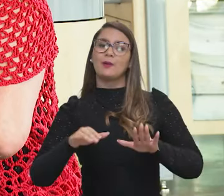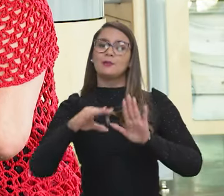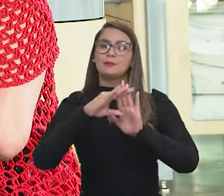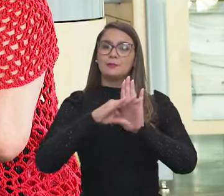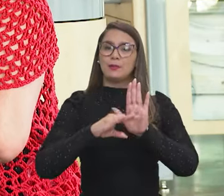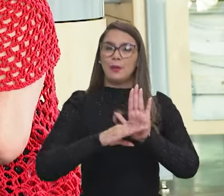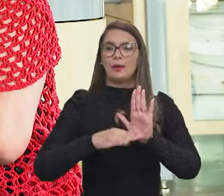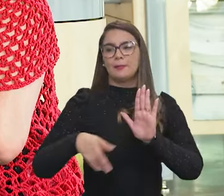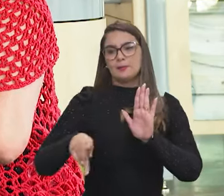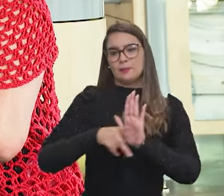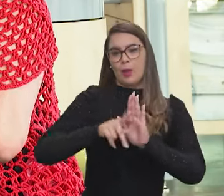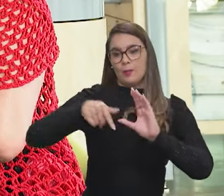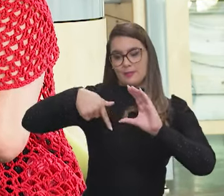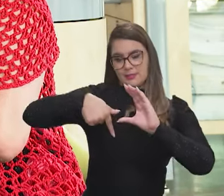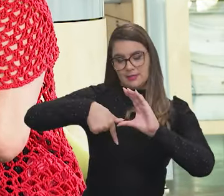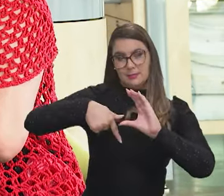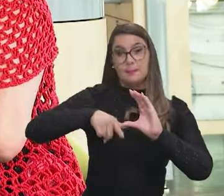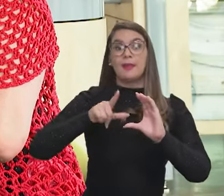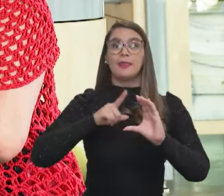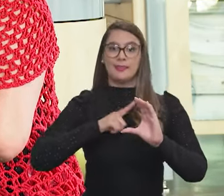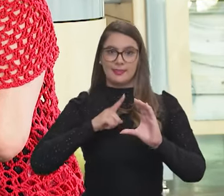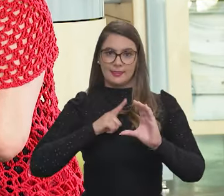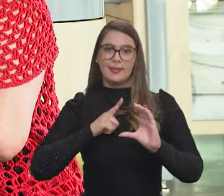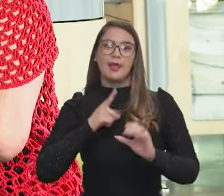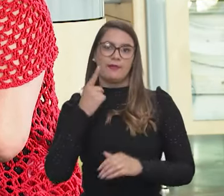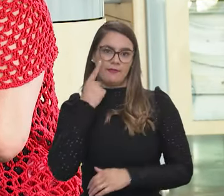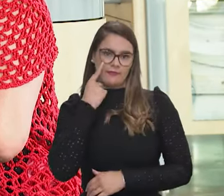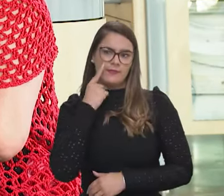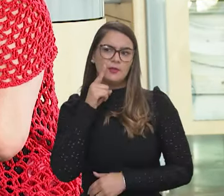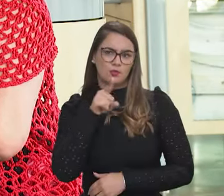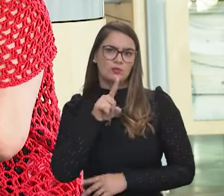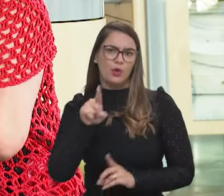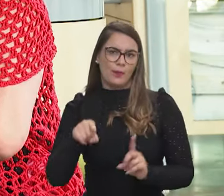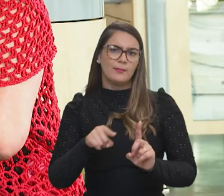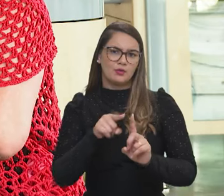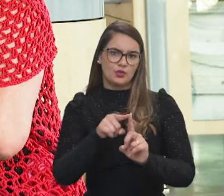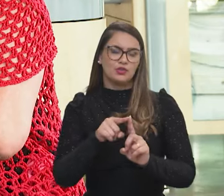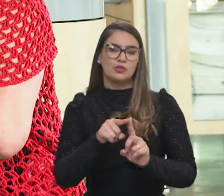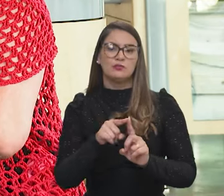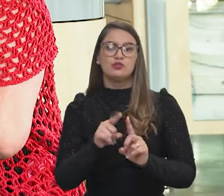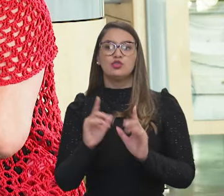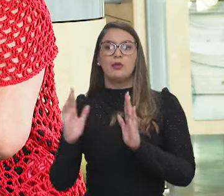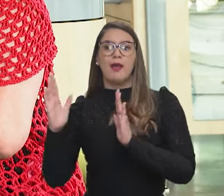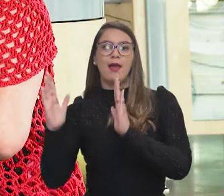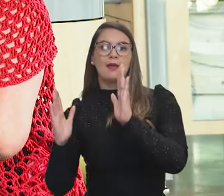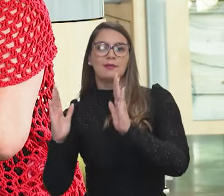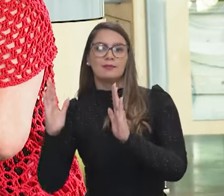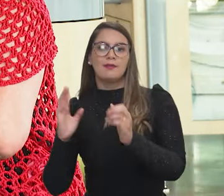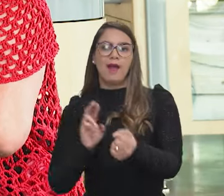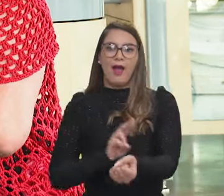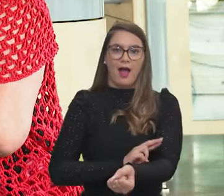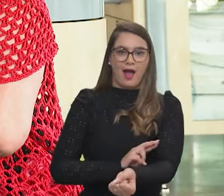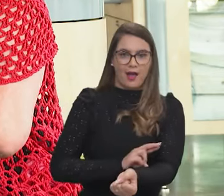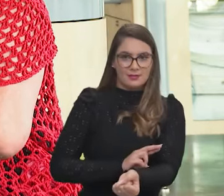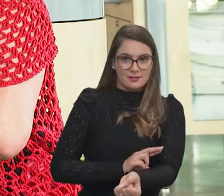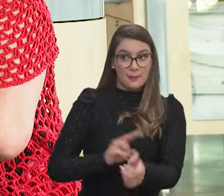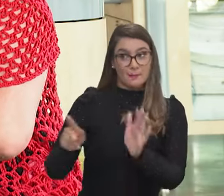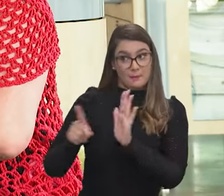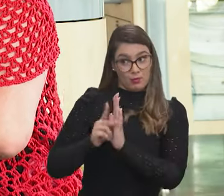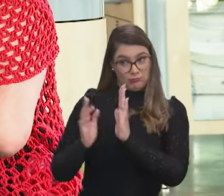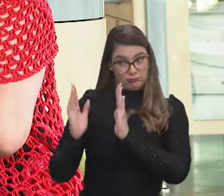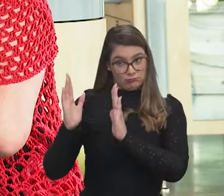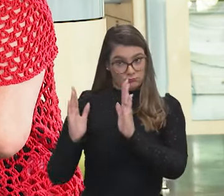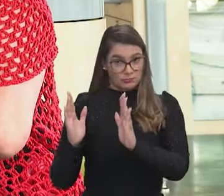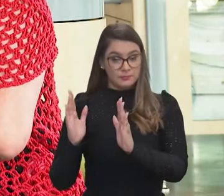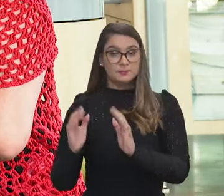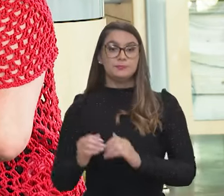Alguns programas nossos no CNPq já têm esse tipo de previsão, não é, de corte de raça, né,